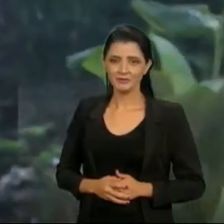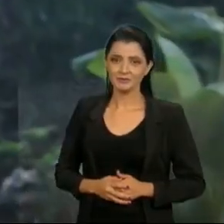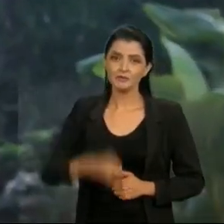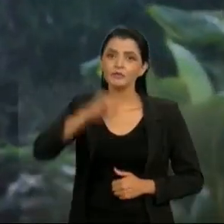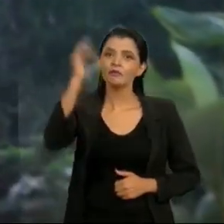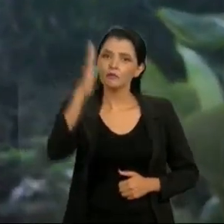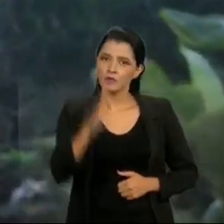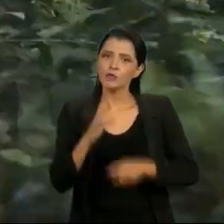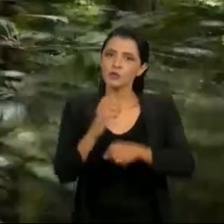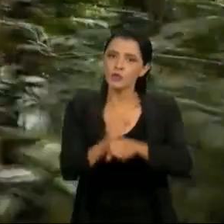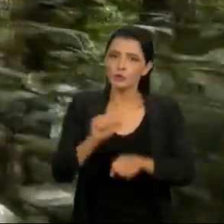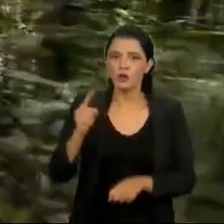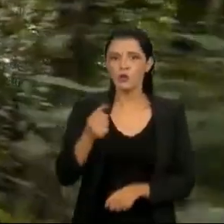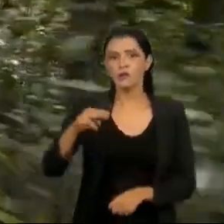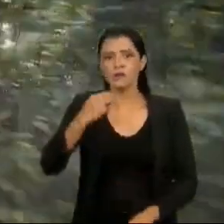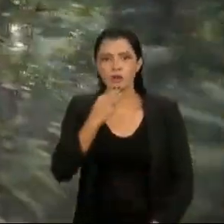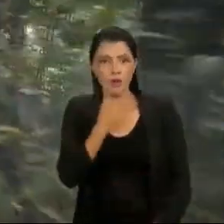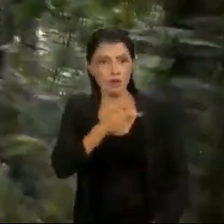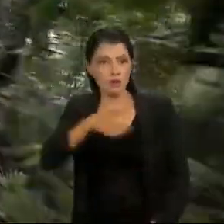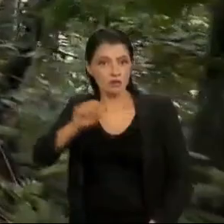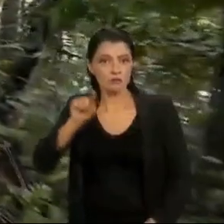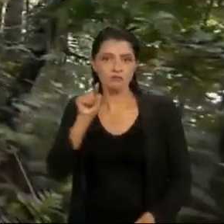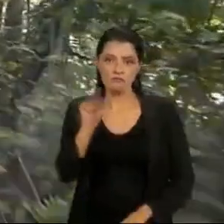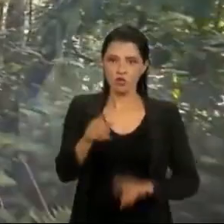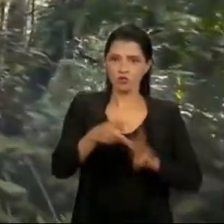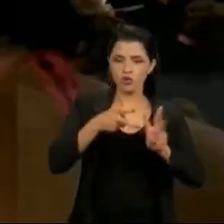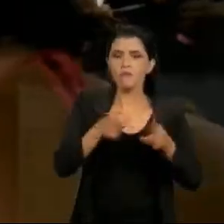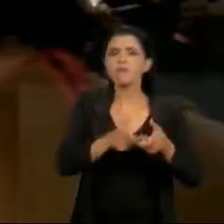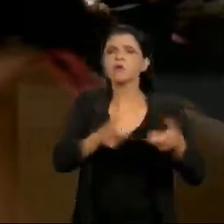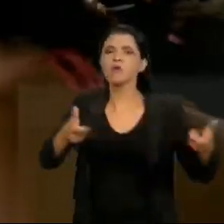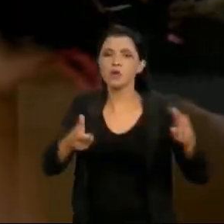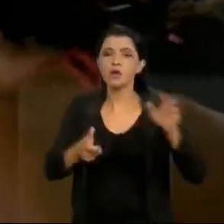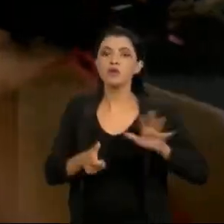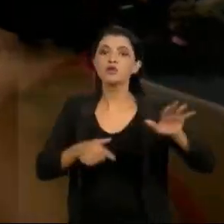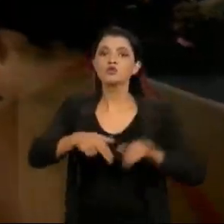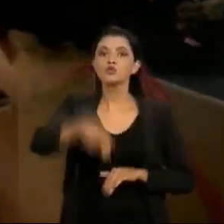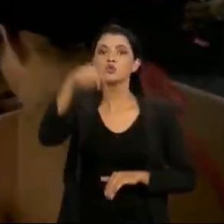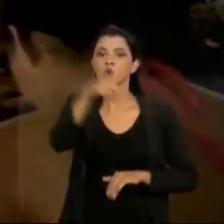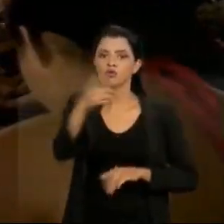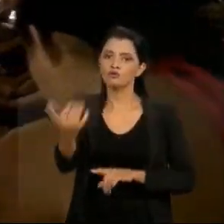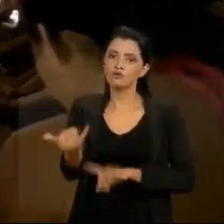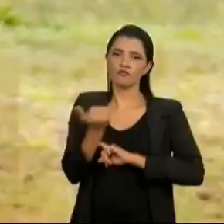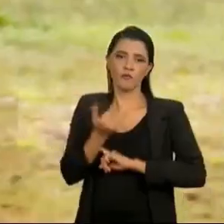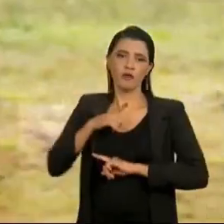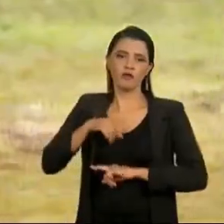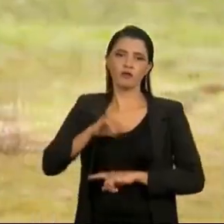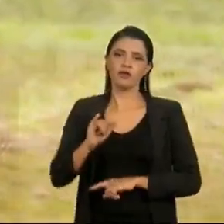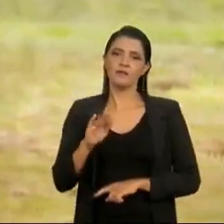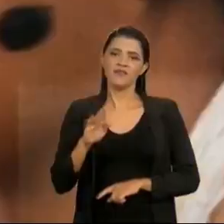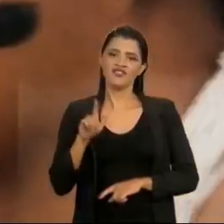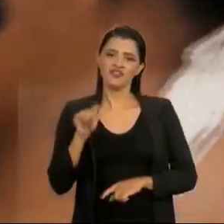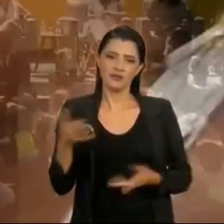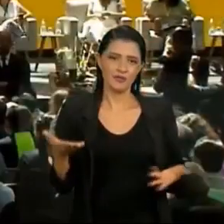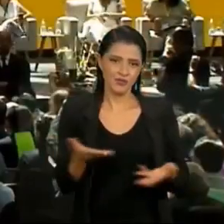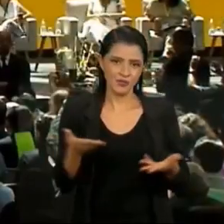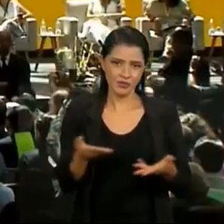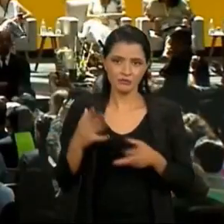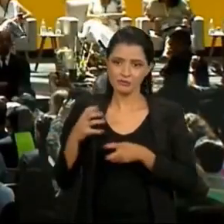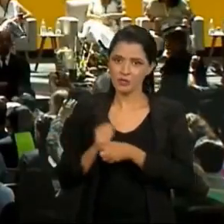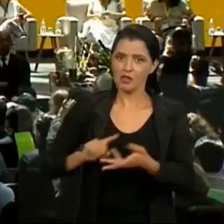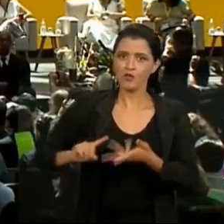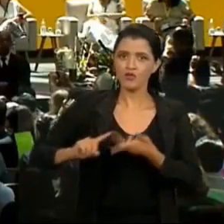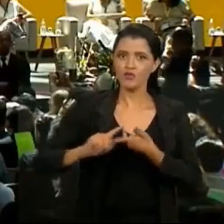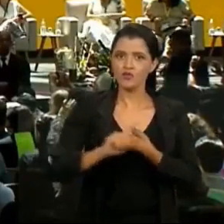O Brasil tem 1 milhão e 700 mil indígenas, a maioria na região norte. Os dados foram divulgados hoje pelo IBGE. Contagem